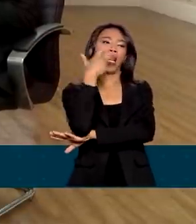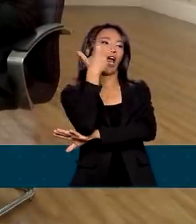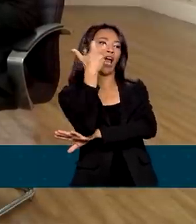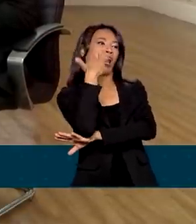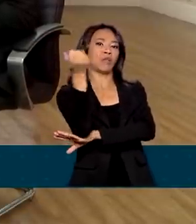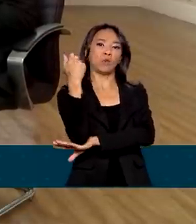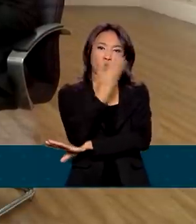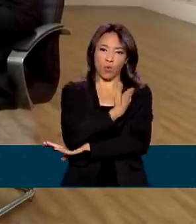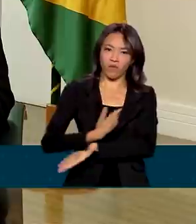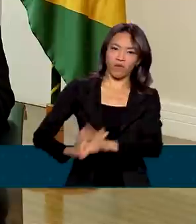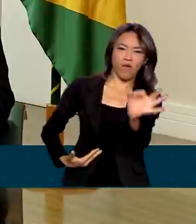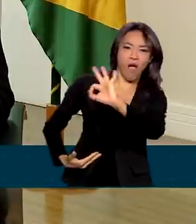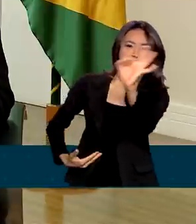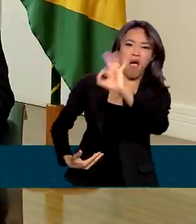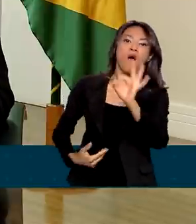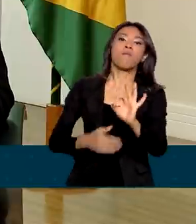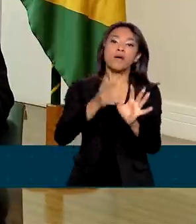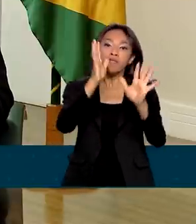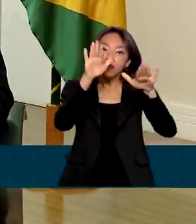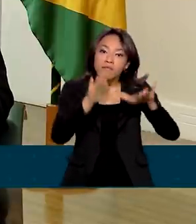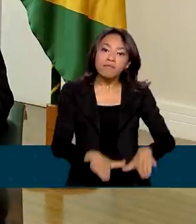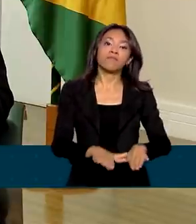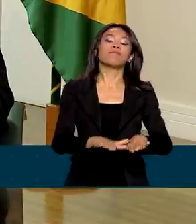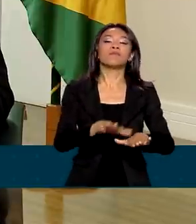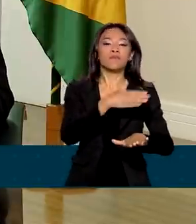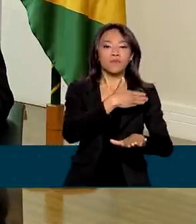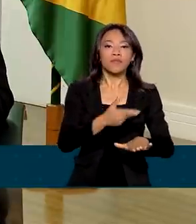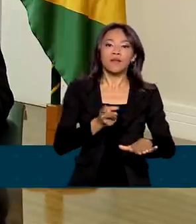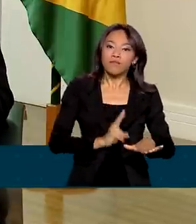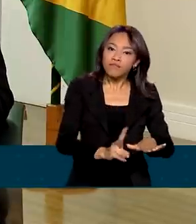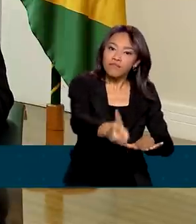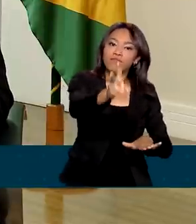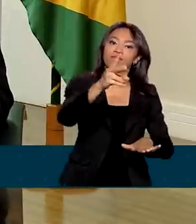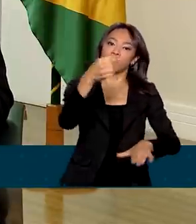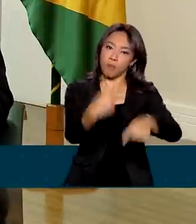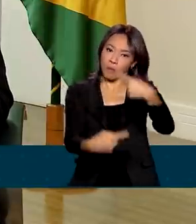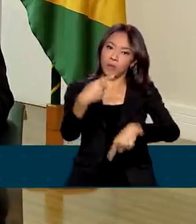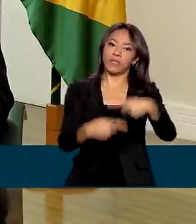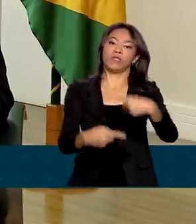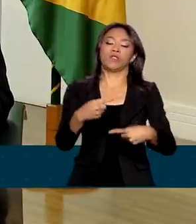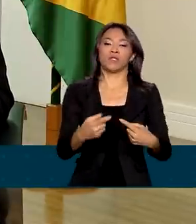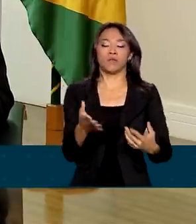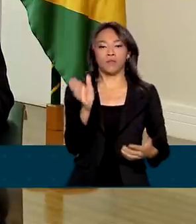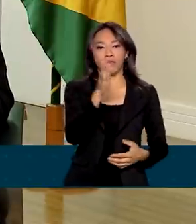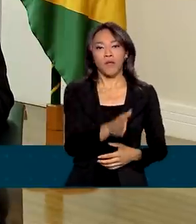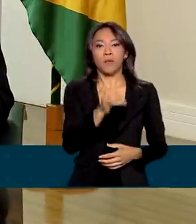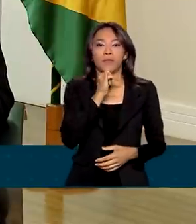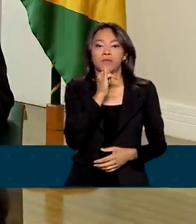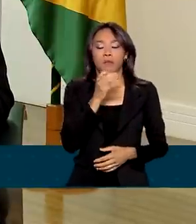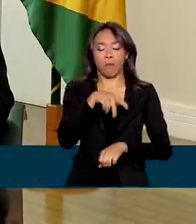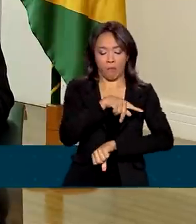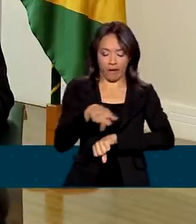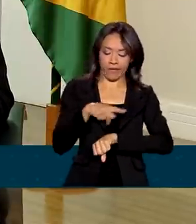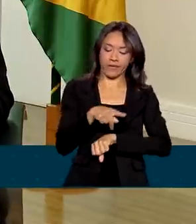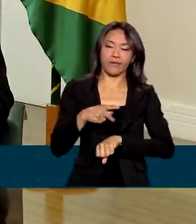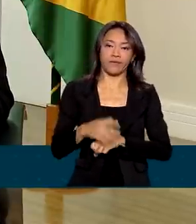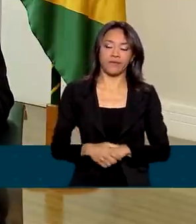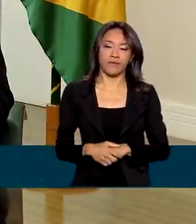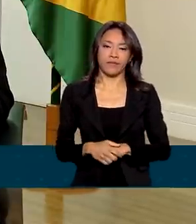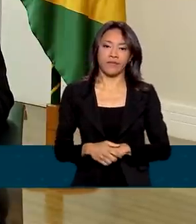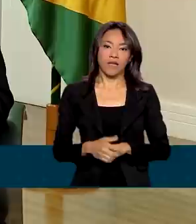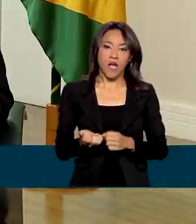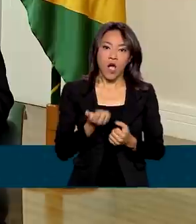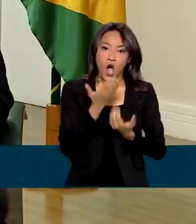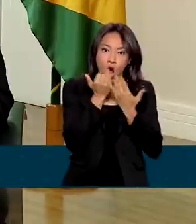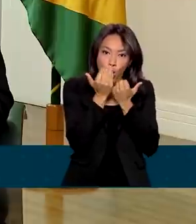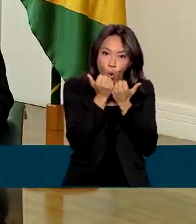civilizatórios no Brasil, como a questão da segurança alimentar e nutricional. Não se admite que um país que fornece